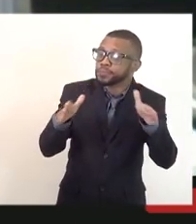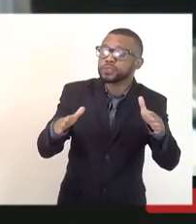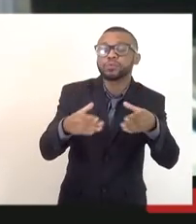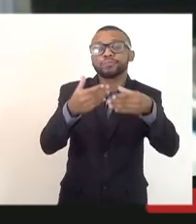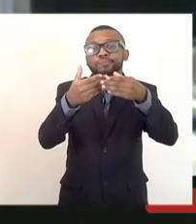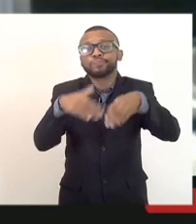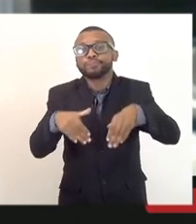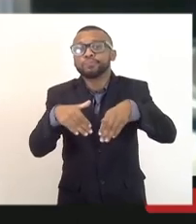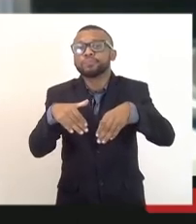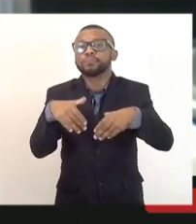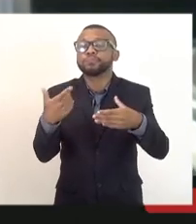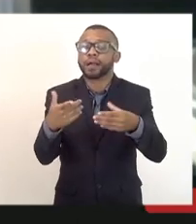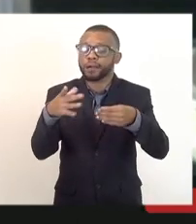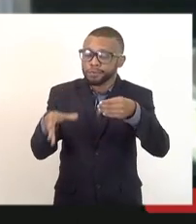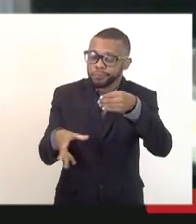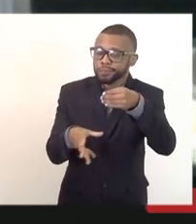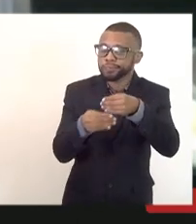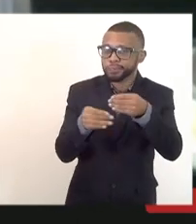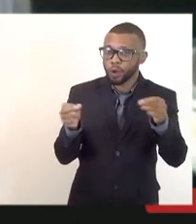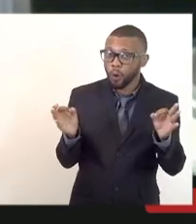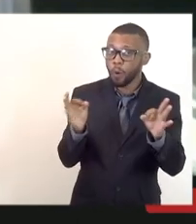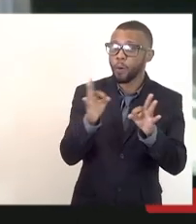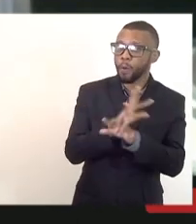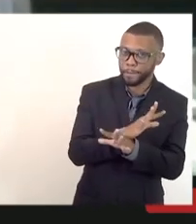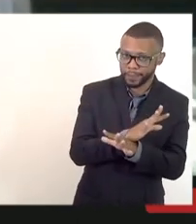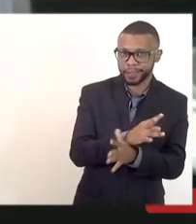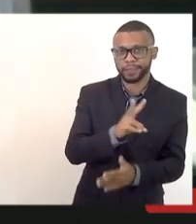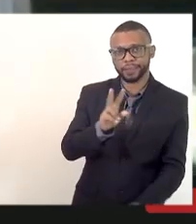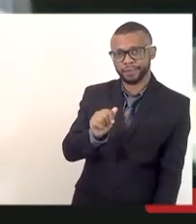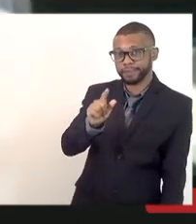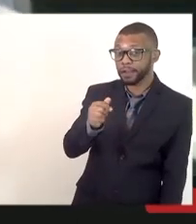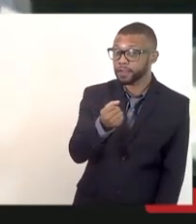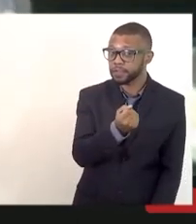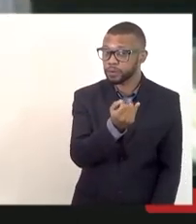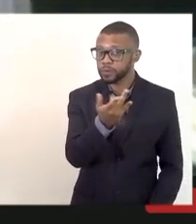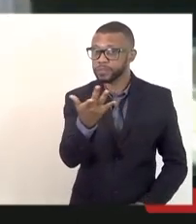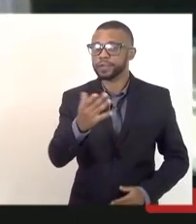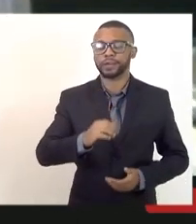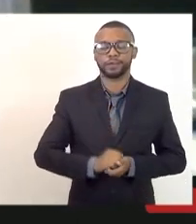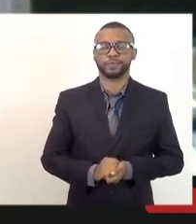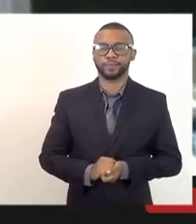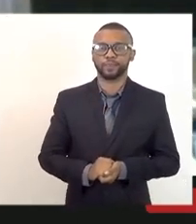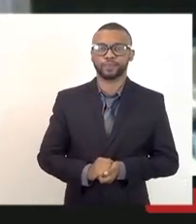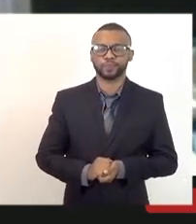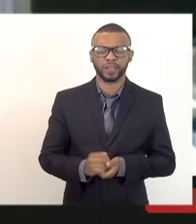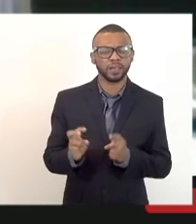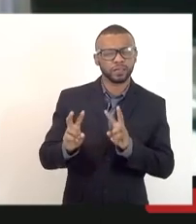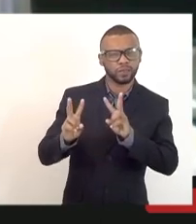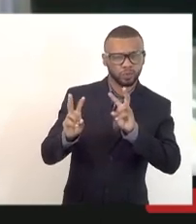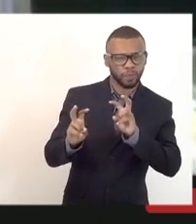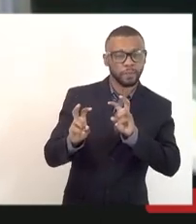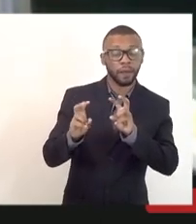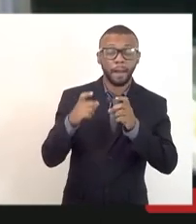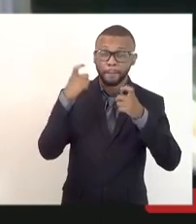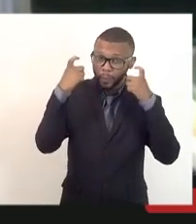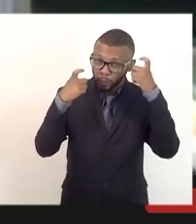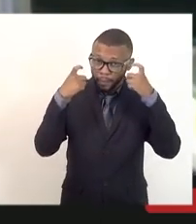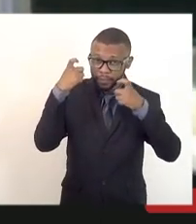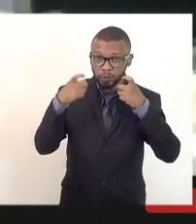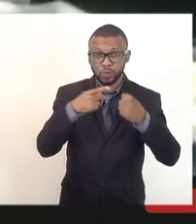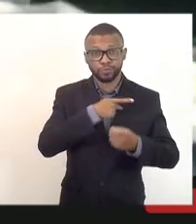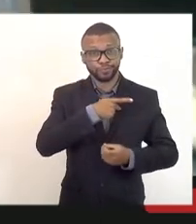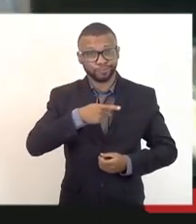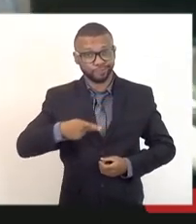vagas. Em relação à preocupação que também foi uma preocupação do próprio presidente do parlamento,